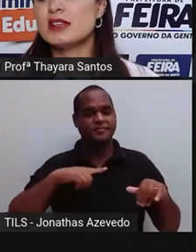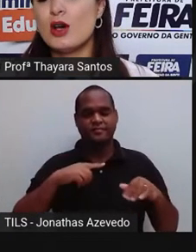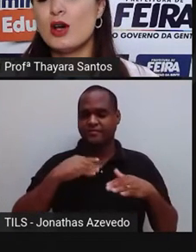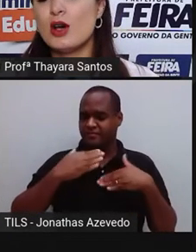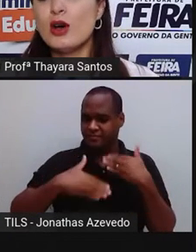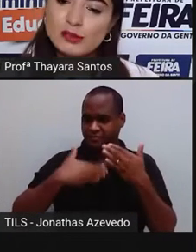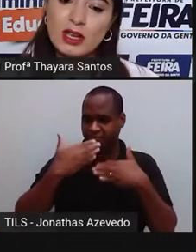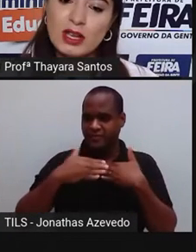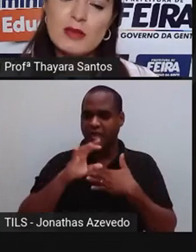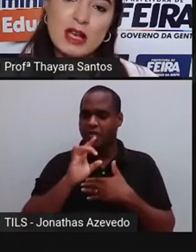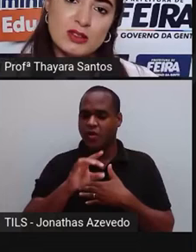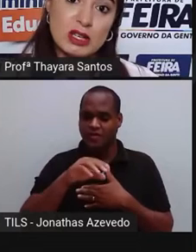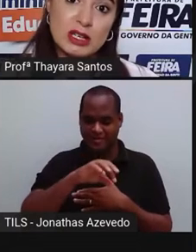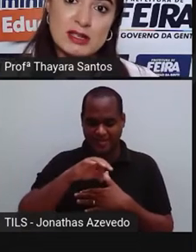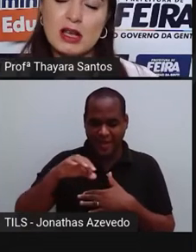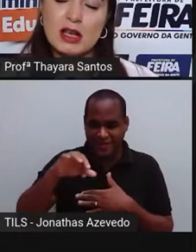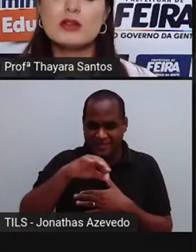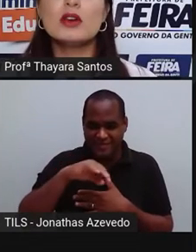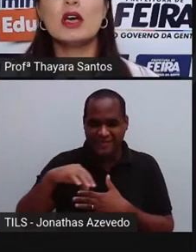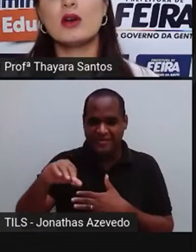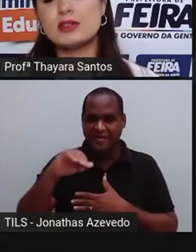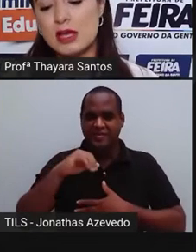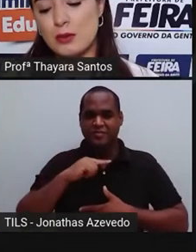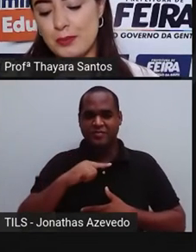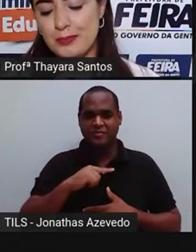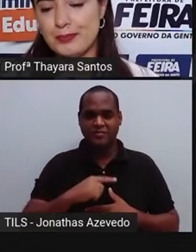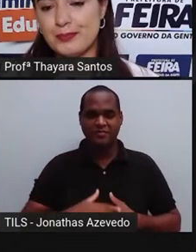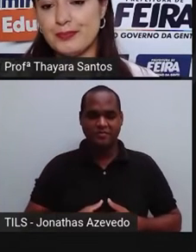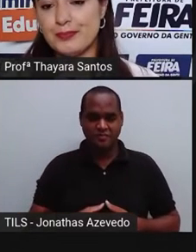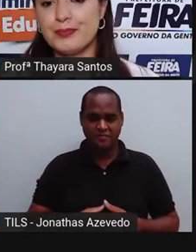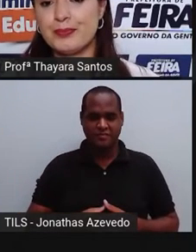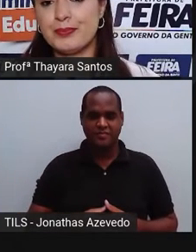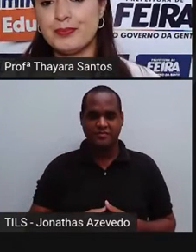ter só o sólido aqui embaixo, que nesse caso é o sal.